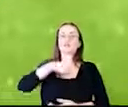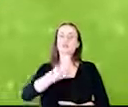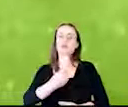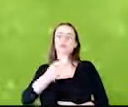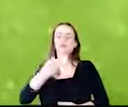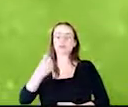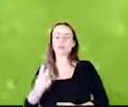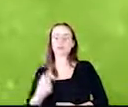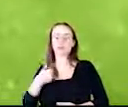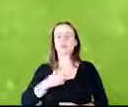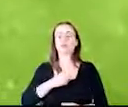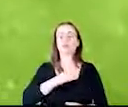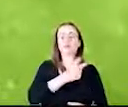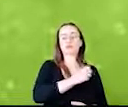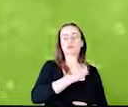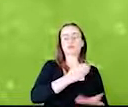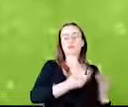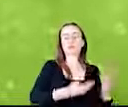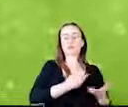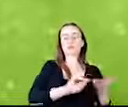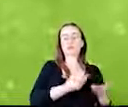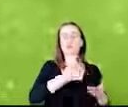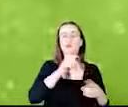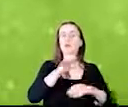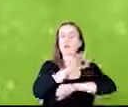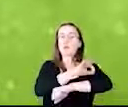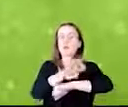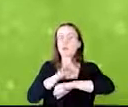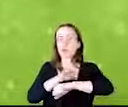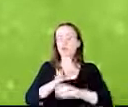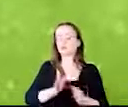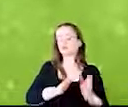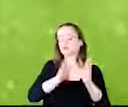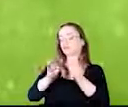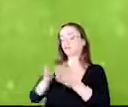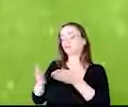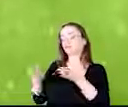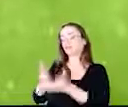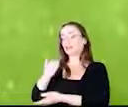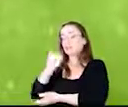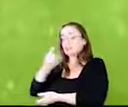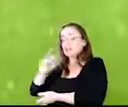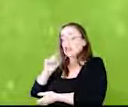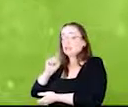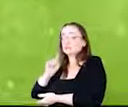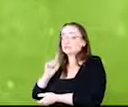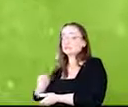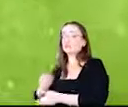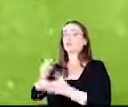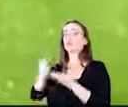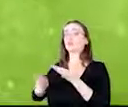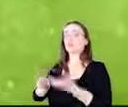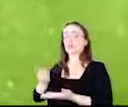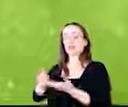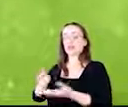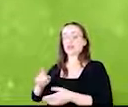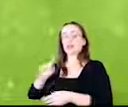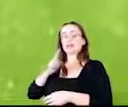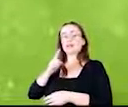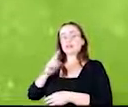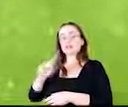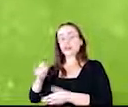quilos por hectare, já com um pouquinho de segunda safra de milho, para 10 mil quilos por hectare, 10 toneladas por hectare,